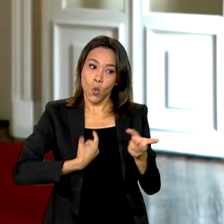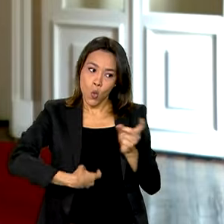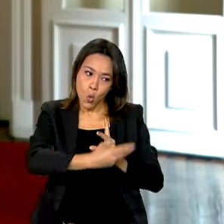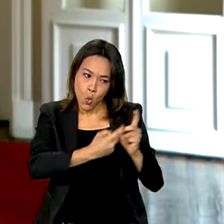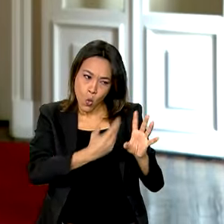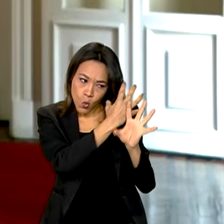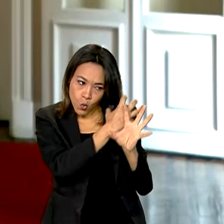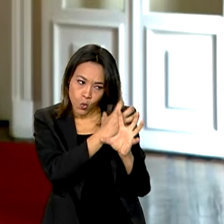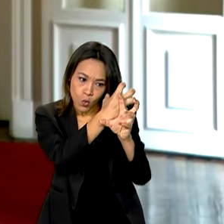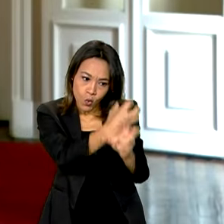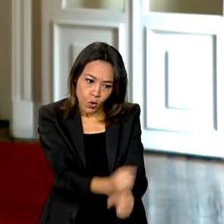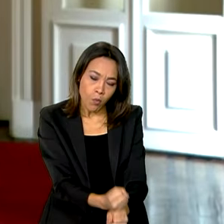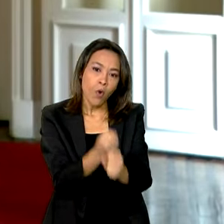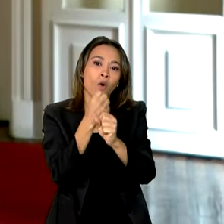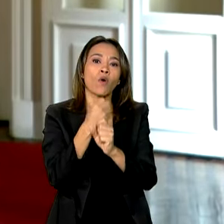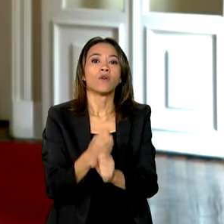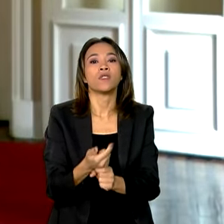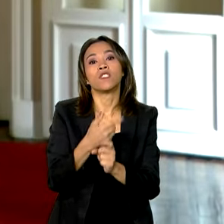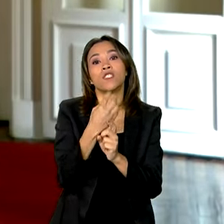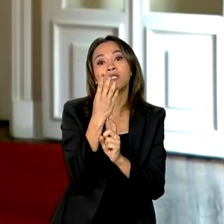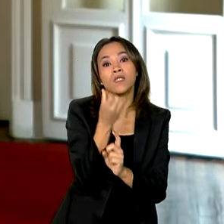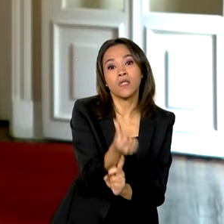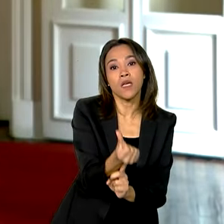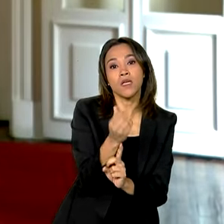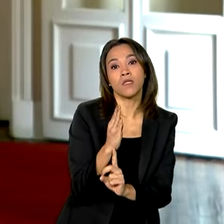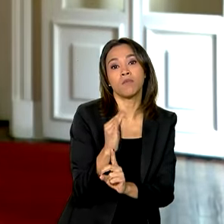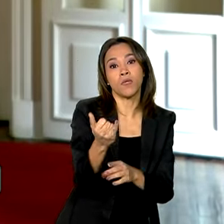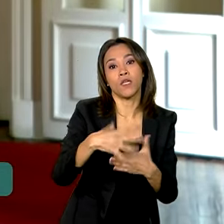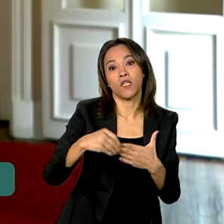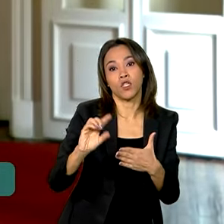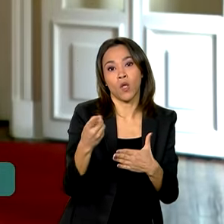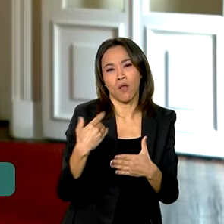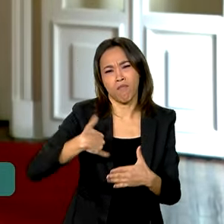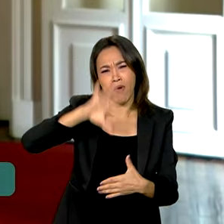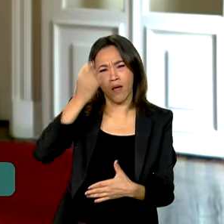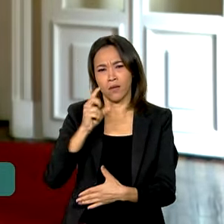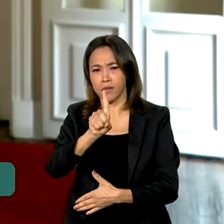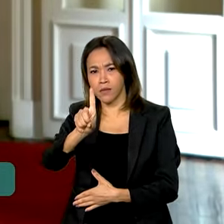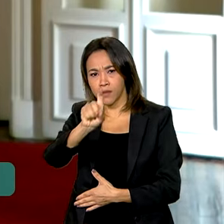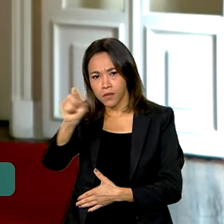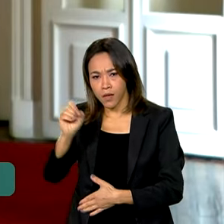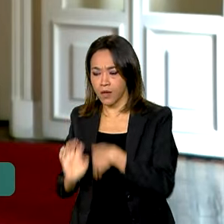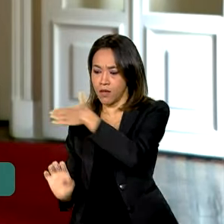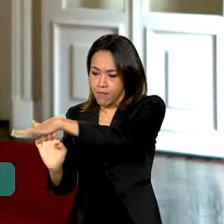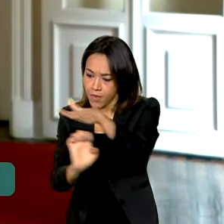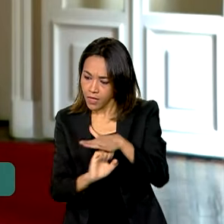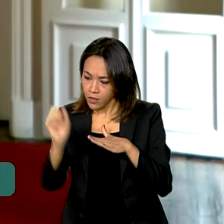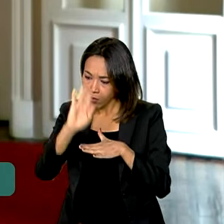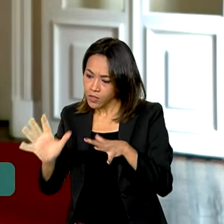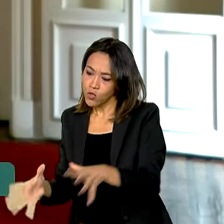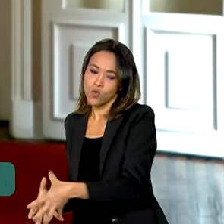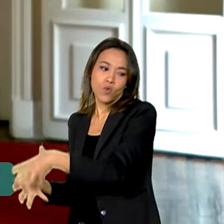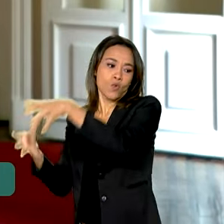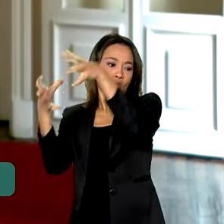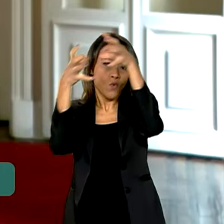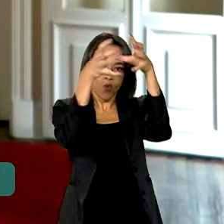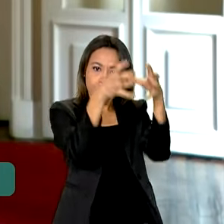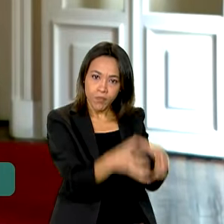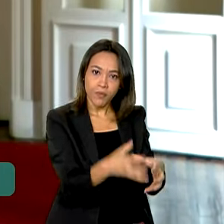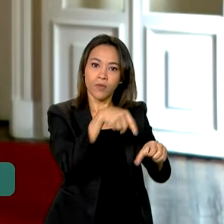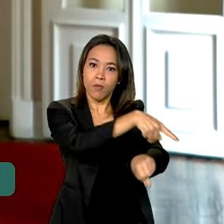somou mais de 6 bilhões de dólares. Mais de 100 empresas brasileiras estão instaladas em solo colombiano.